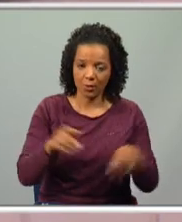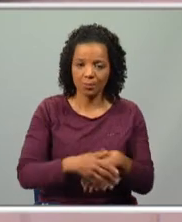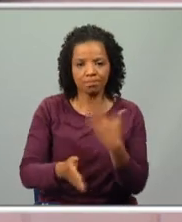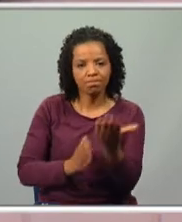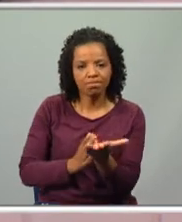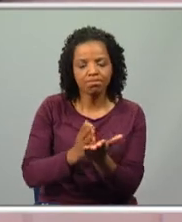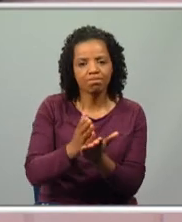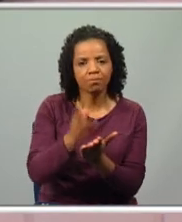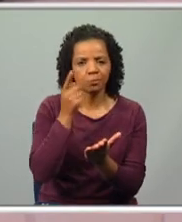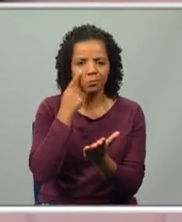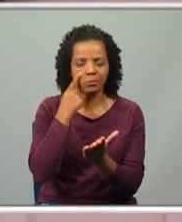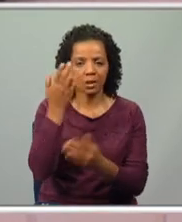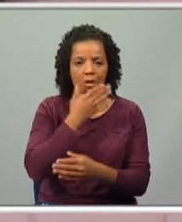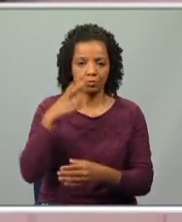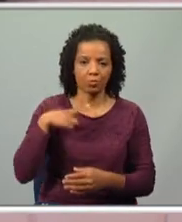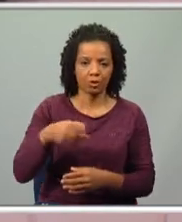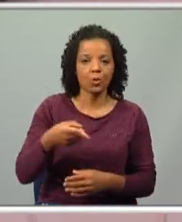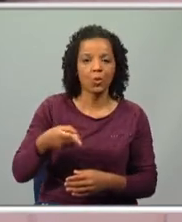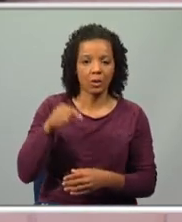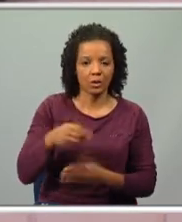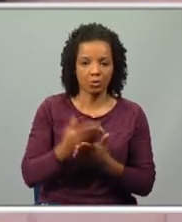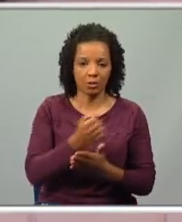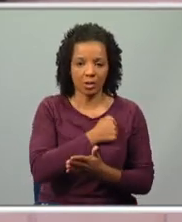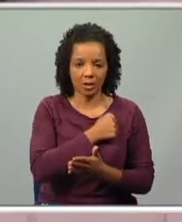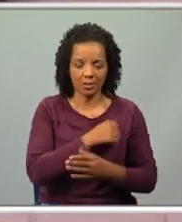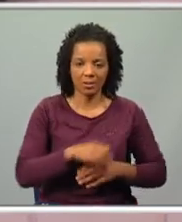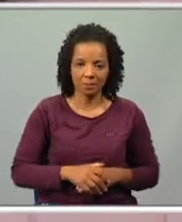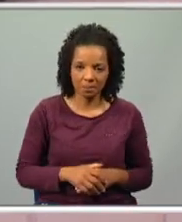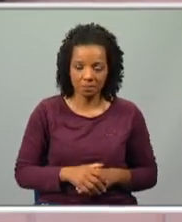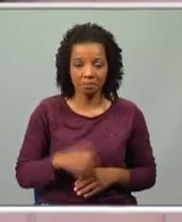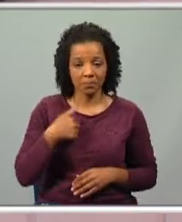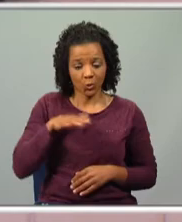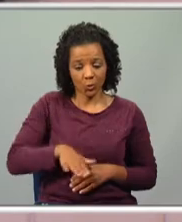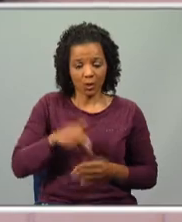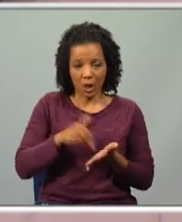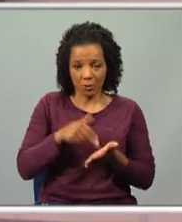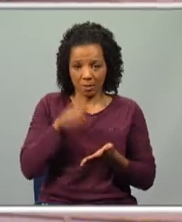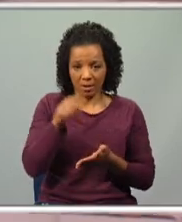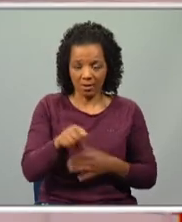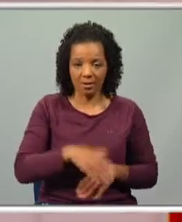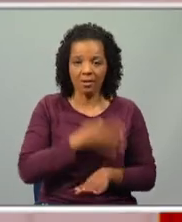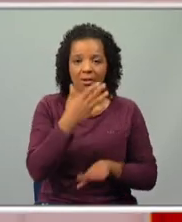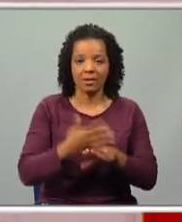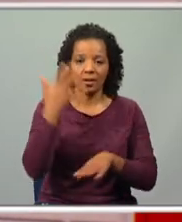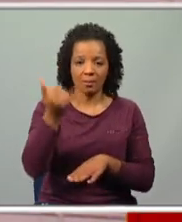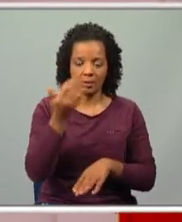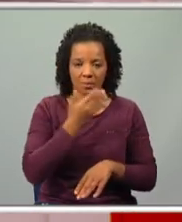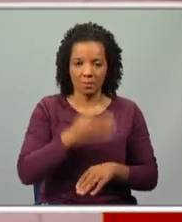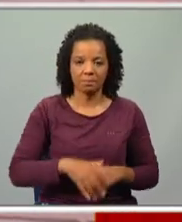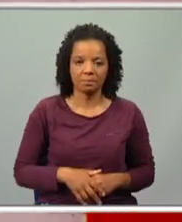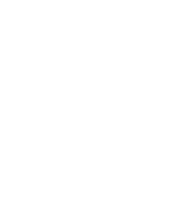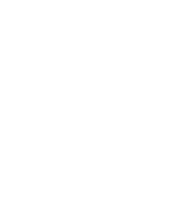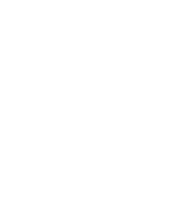continuares a acompanhar os blocos de português de Manoana aqui no Estudo em Casa. Eu fico por aqui à tua espera. Até à próxima emissão.